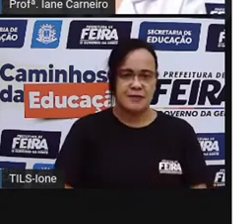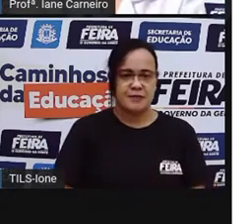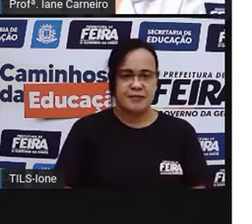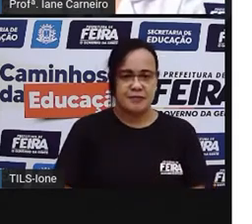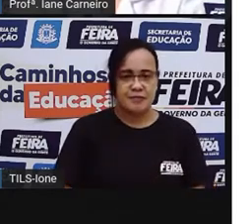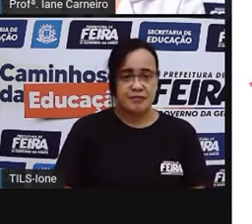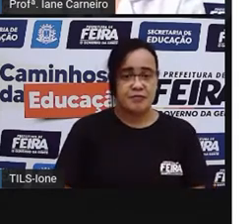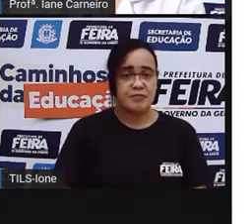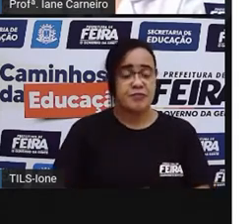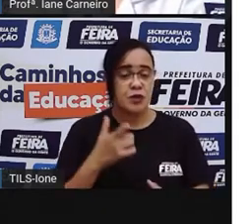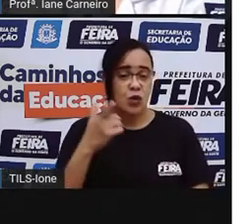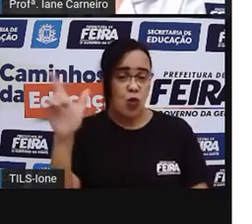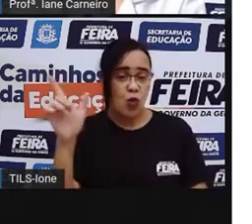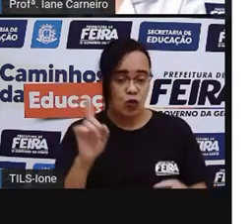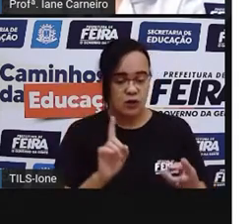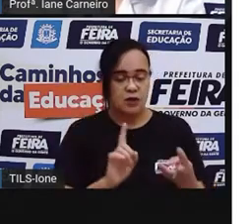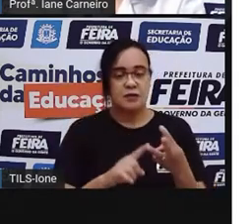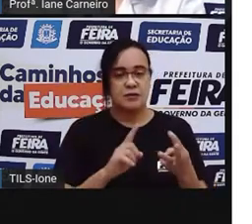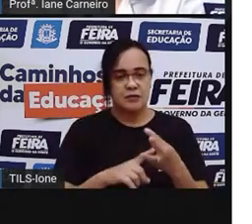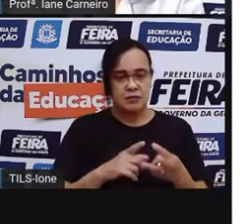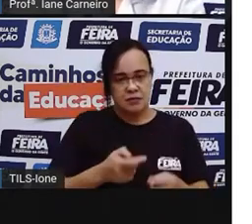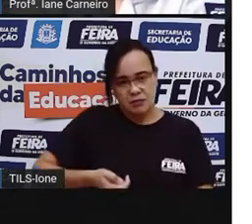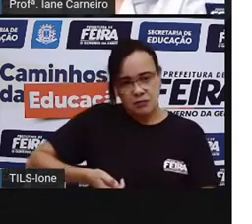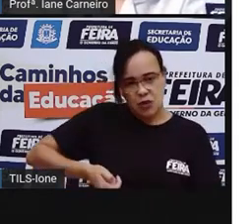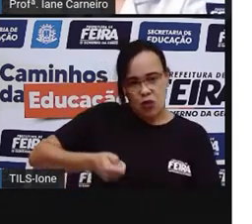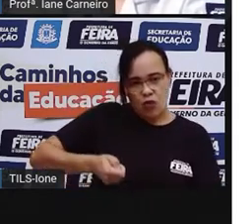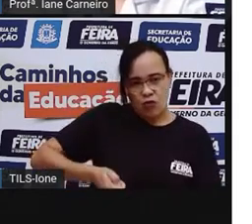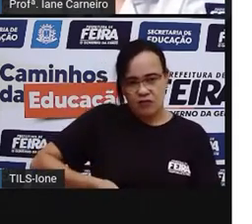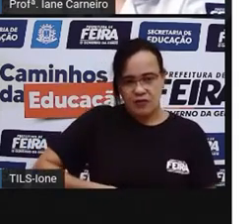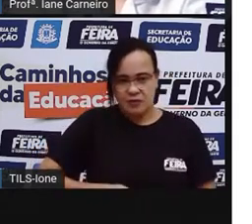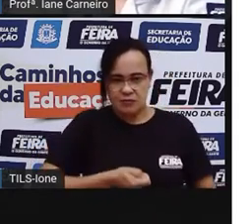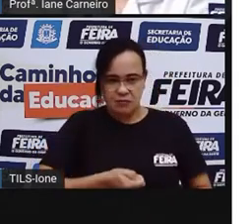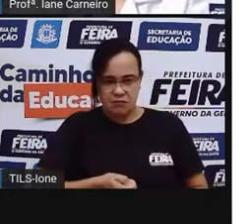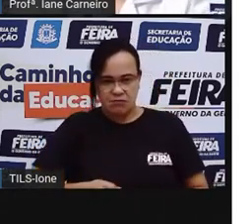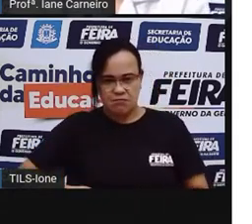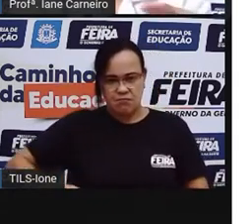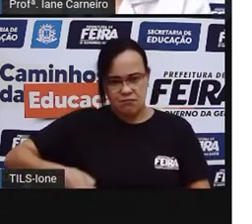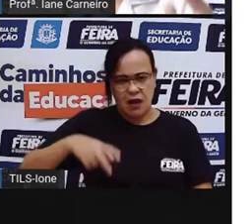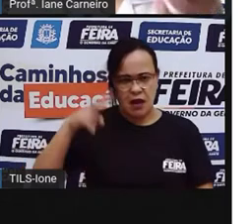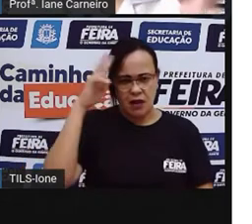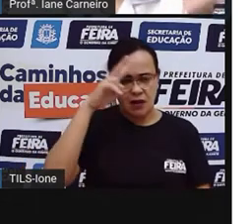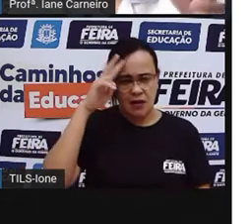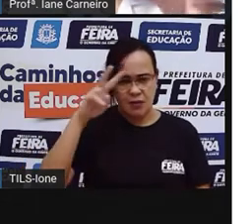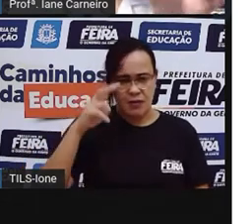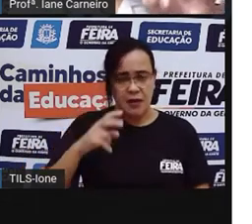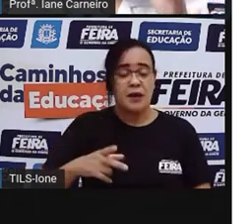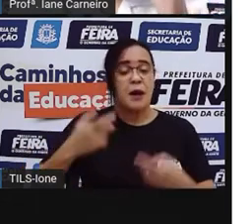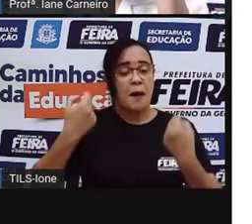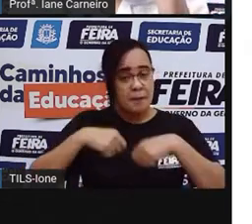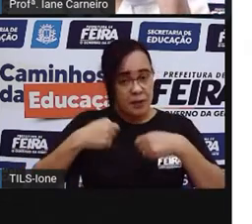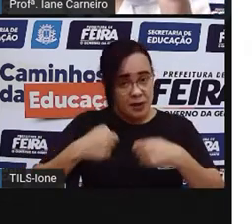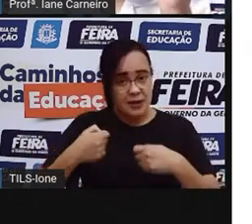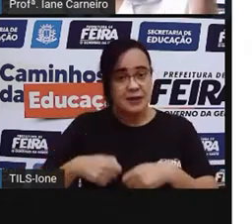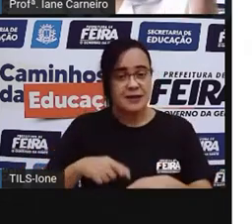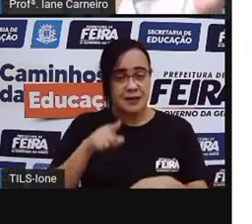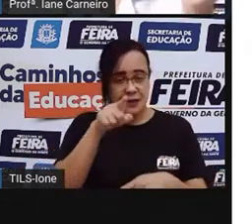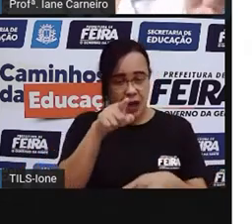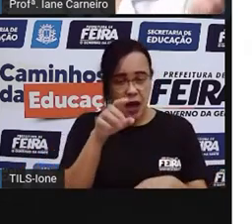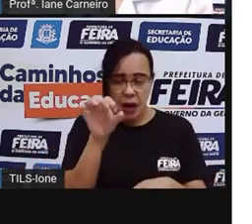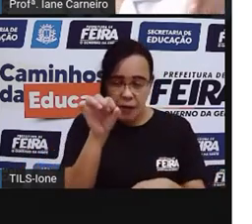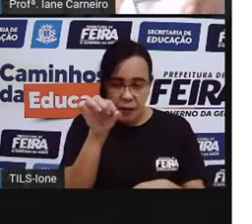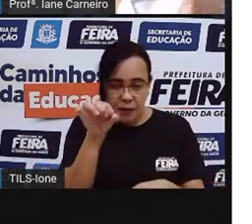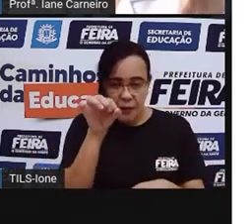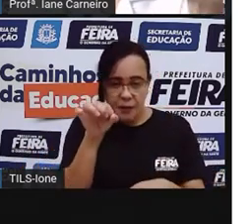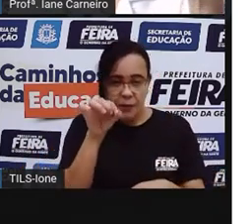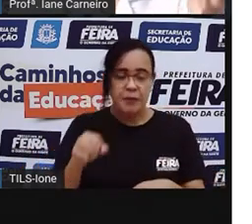Eu trouxe mais uma aqui, ó. A bola de golfe, né? Que aí você joga com o taco. E o objetivo é que derrubar a bolinha, ela é bem pequenininha. E o